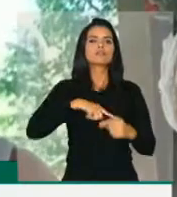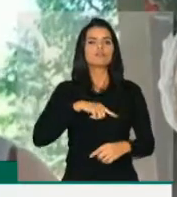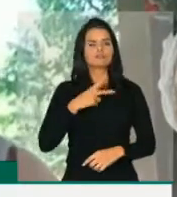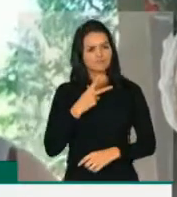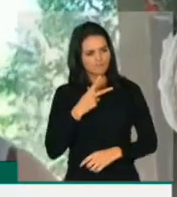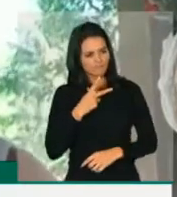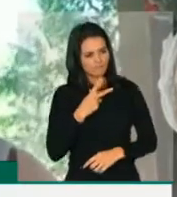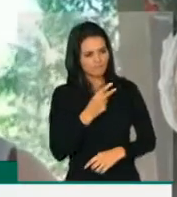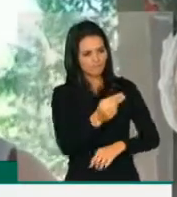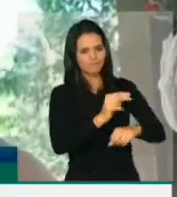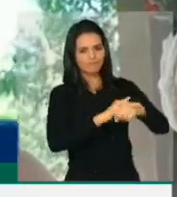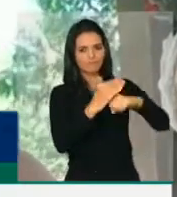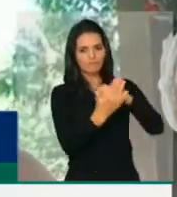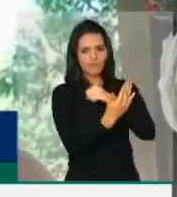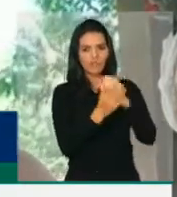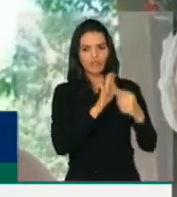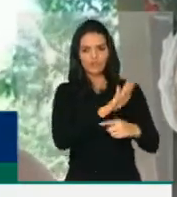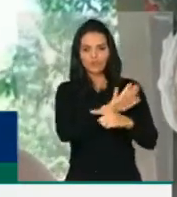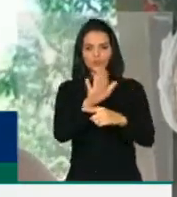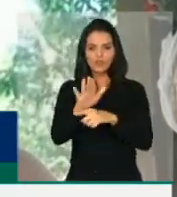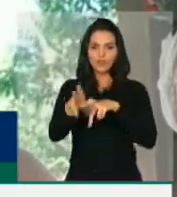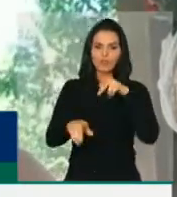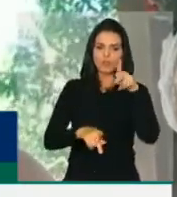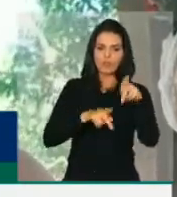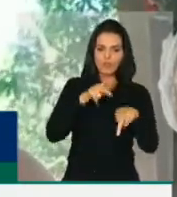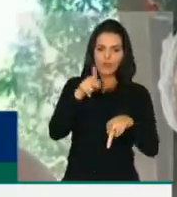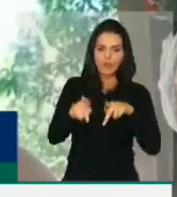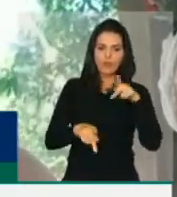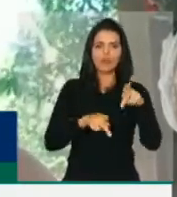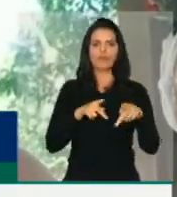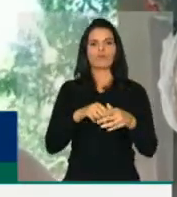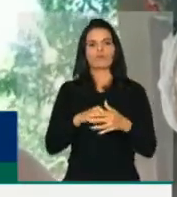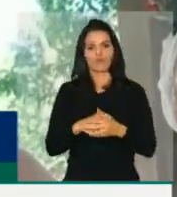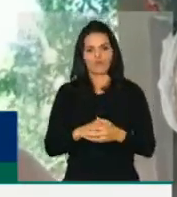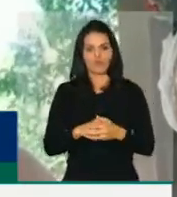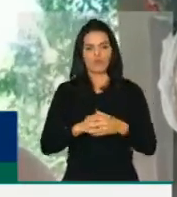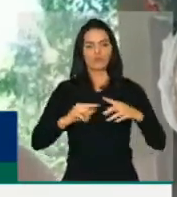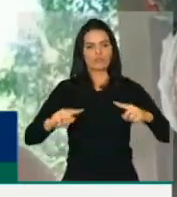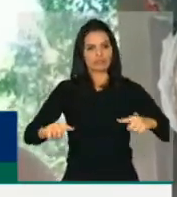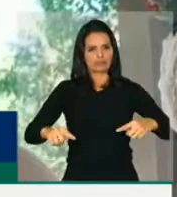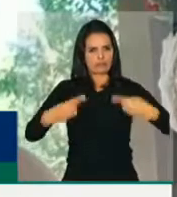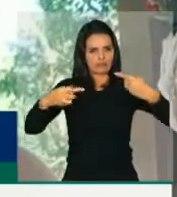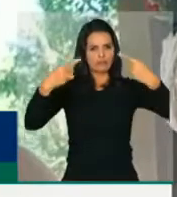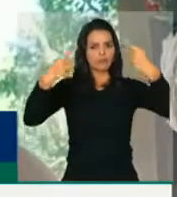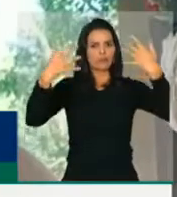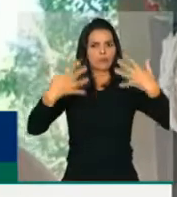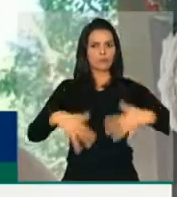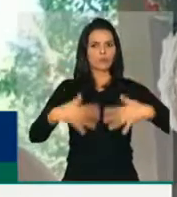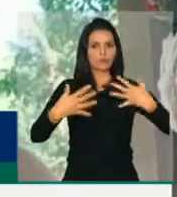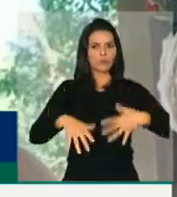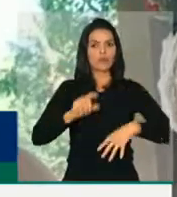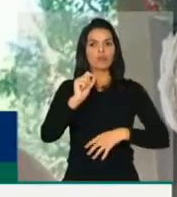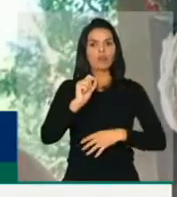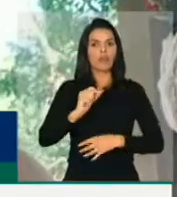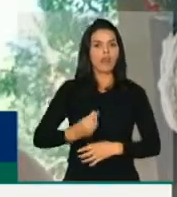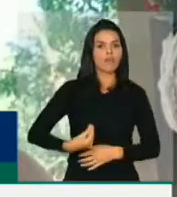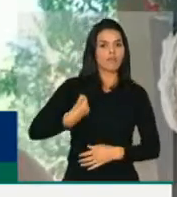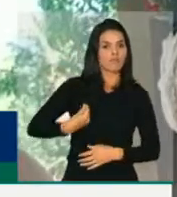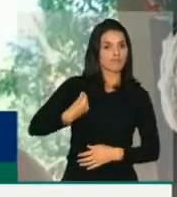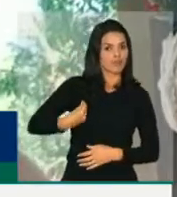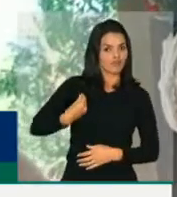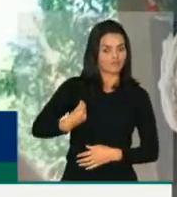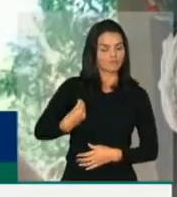ajudar o povo brasileiro a vencer os seus enormes desafios, principalmente aquela que é a luta pela vida.